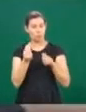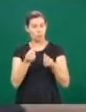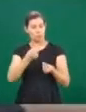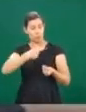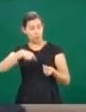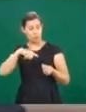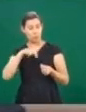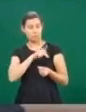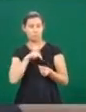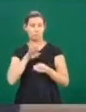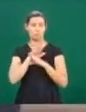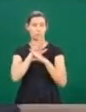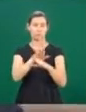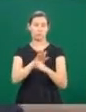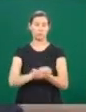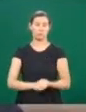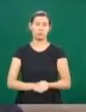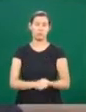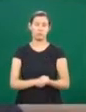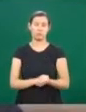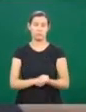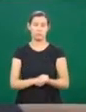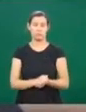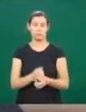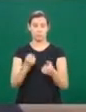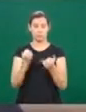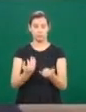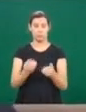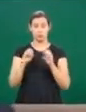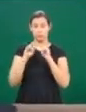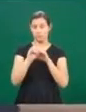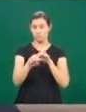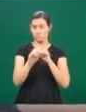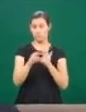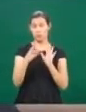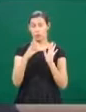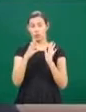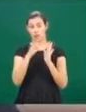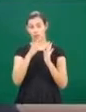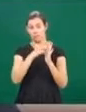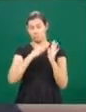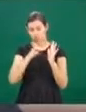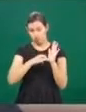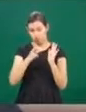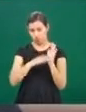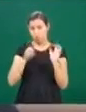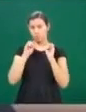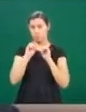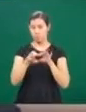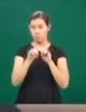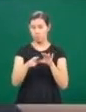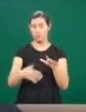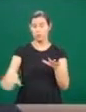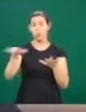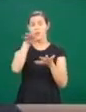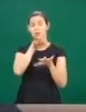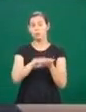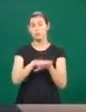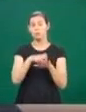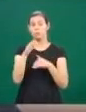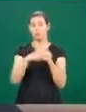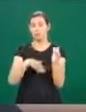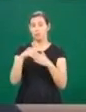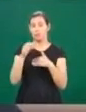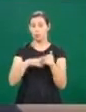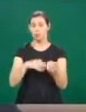E ainda falando sobre educação, discutir metodologias de ensino, práticas inclusivas e conhecimento sobre a diversidade no ambiente escolar